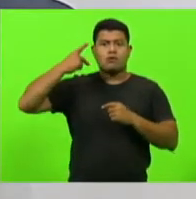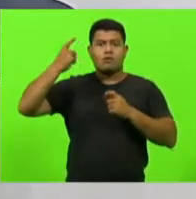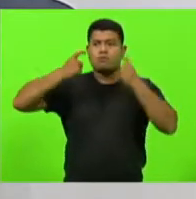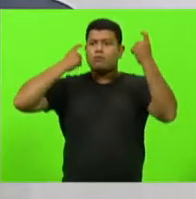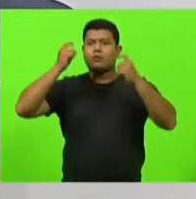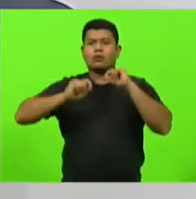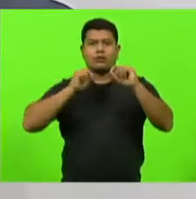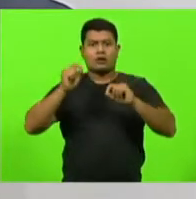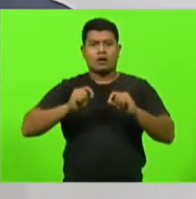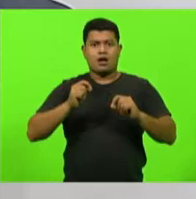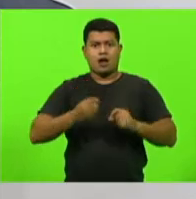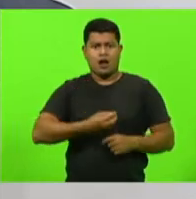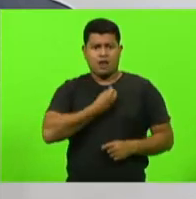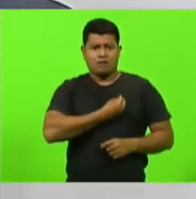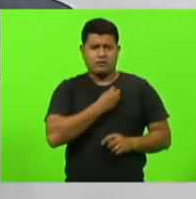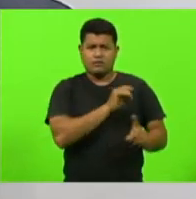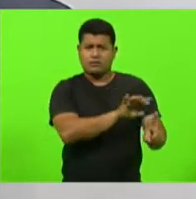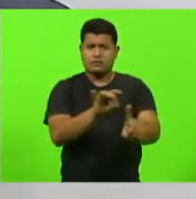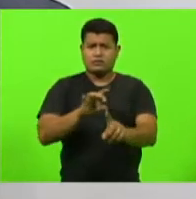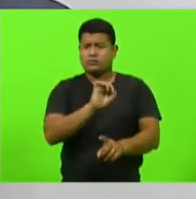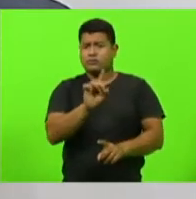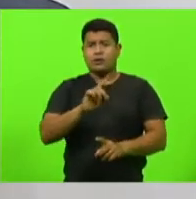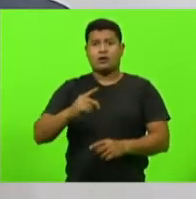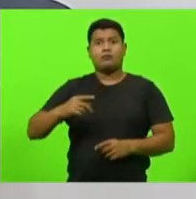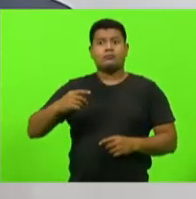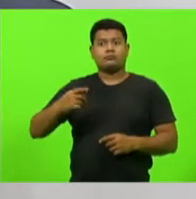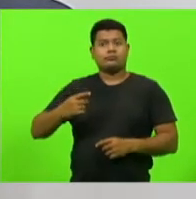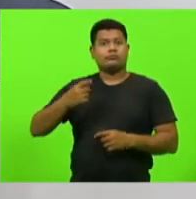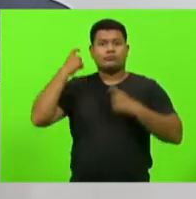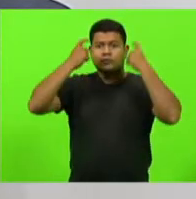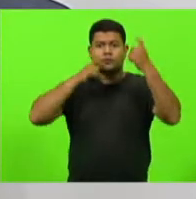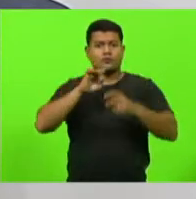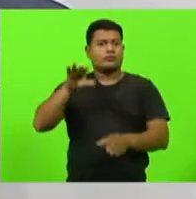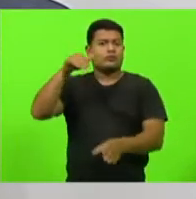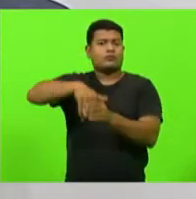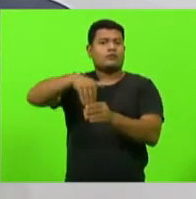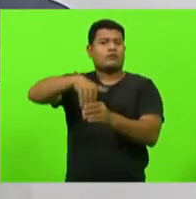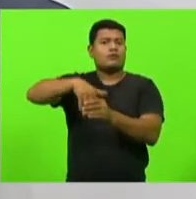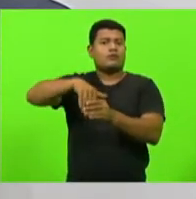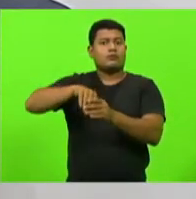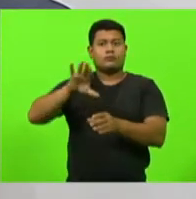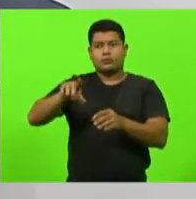preocupados com o teu voto, mas também estão preocupados com o voto do agressor.